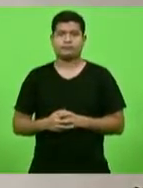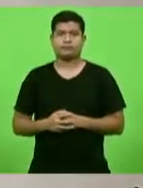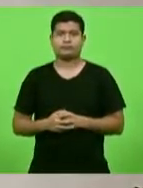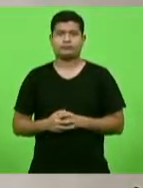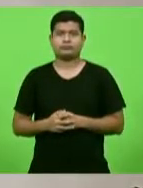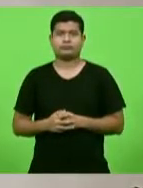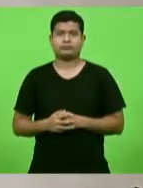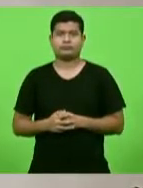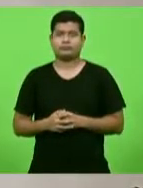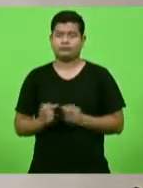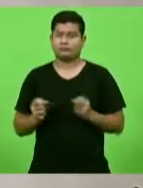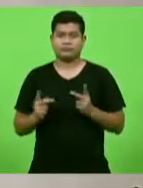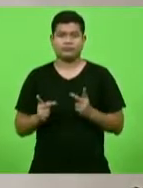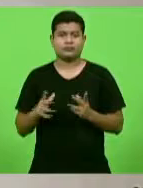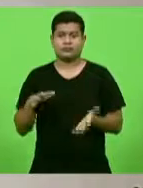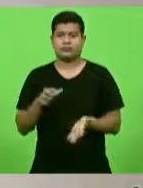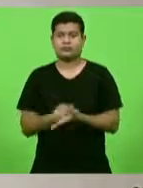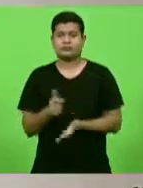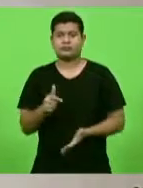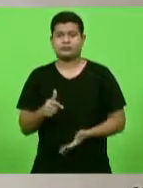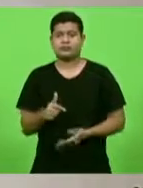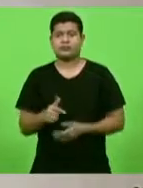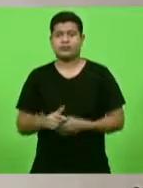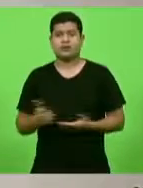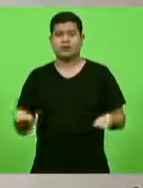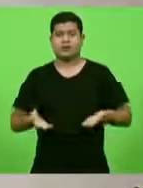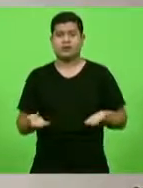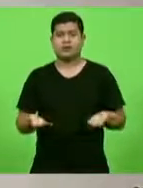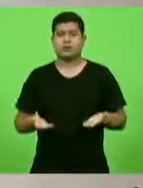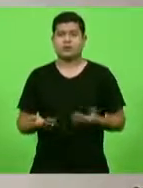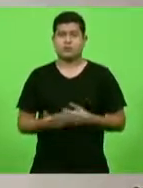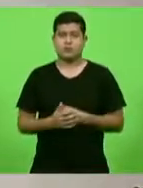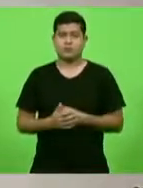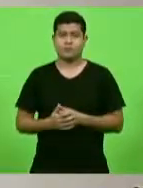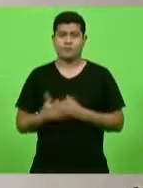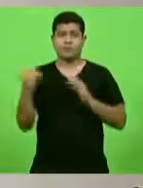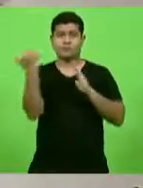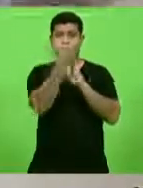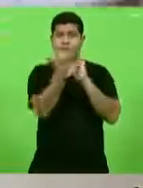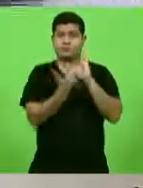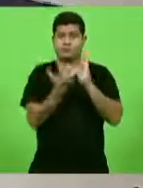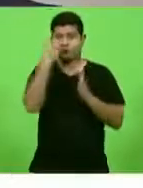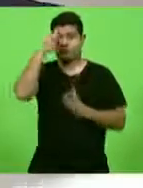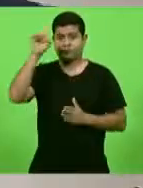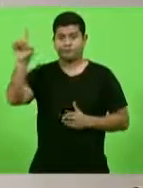Ok, não havendo ninguém inscrito, então passaremos para a ordem do dia.